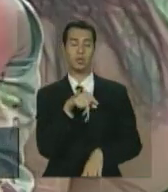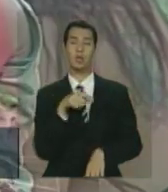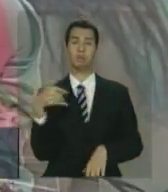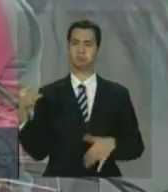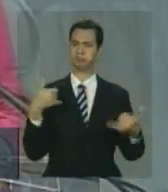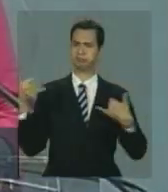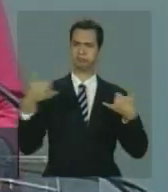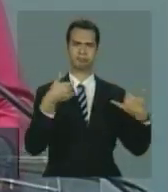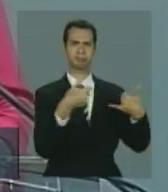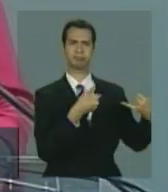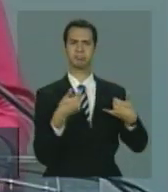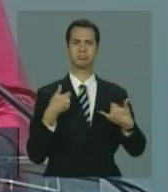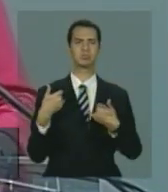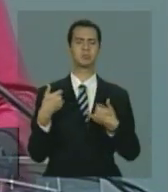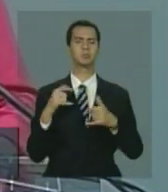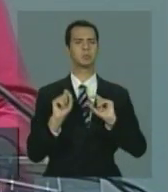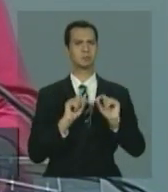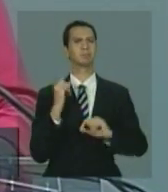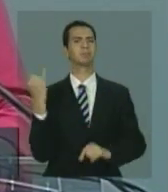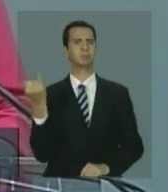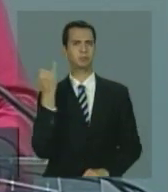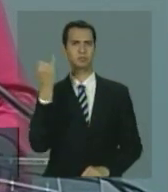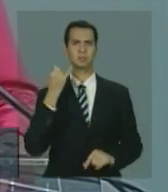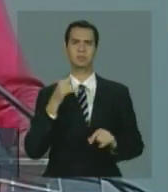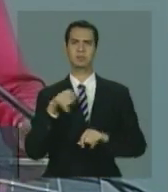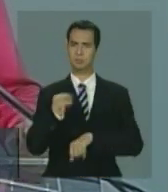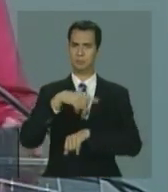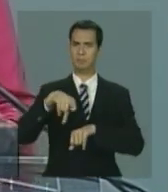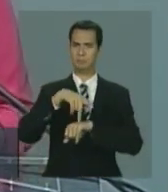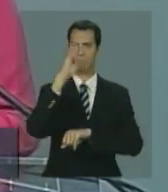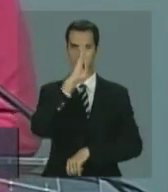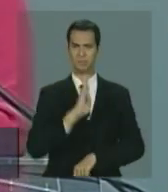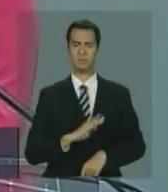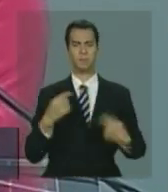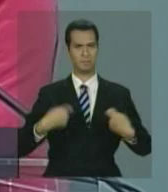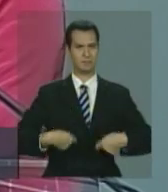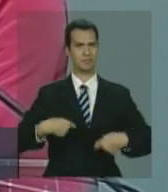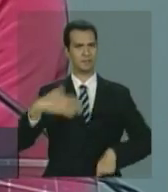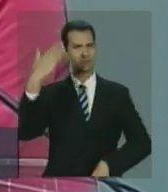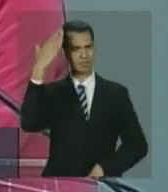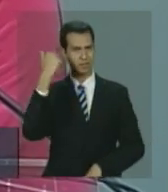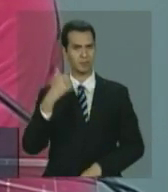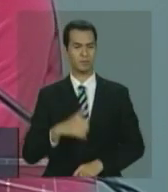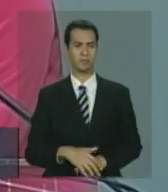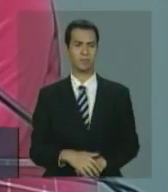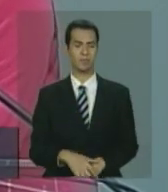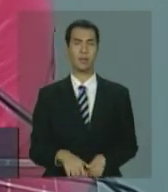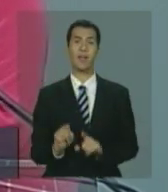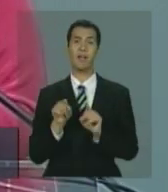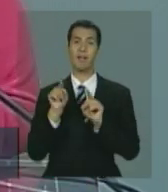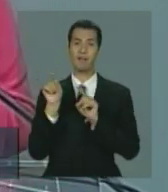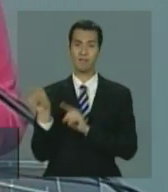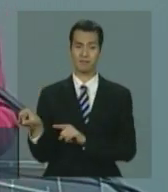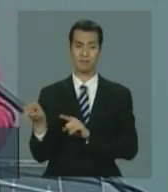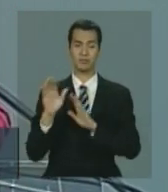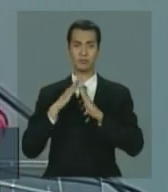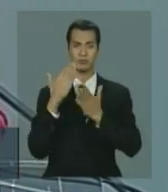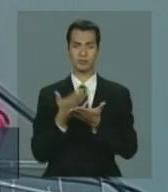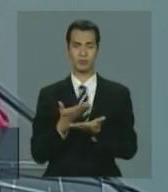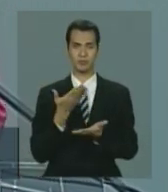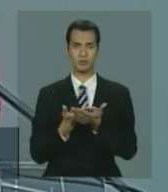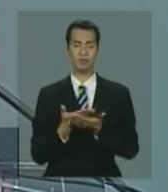muito importante para o país saber. Também nós garantimos aqui outra coisa, nós